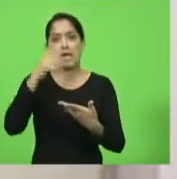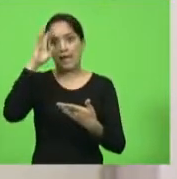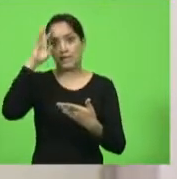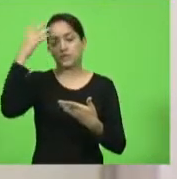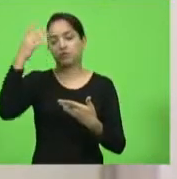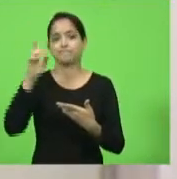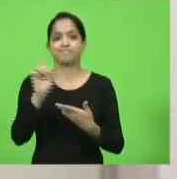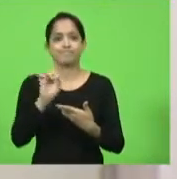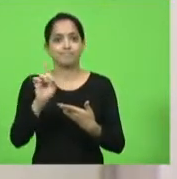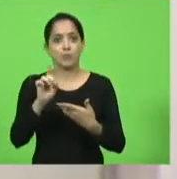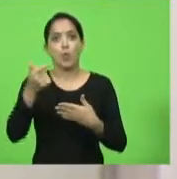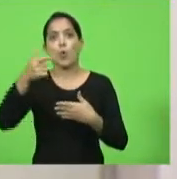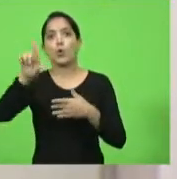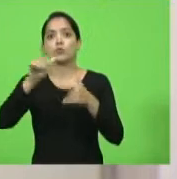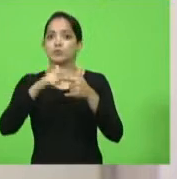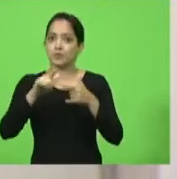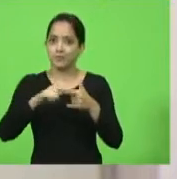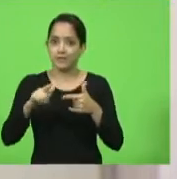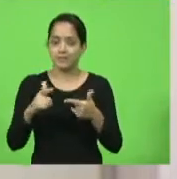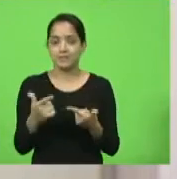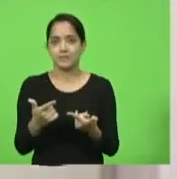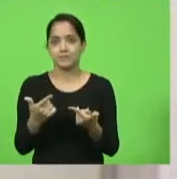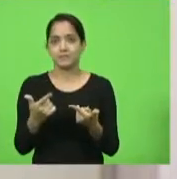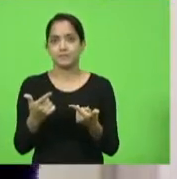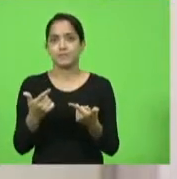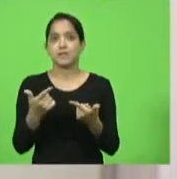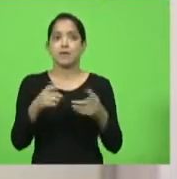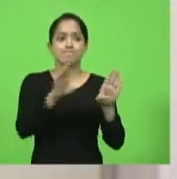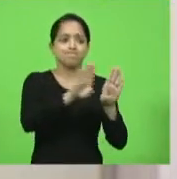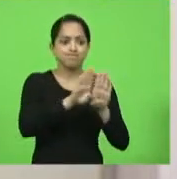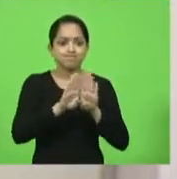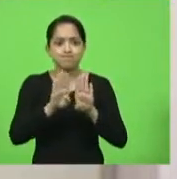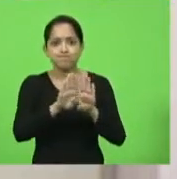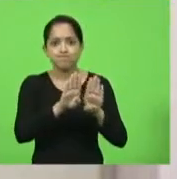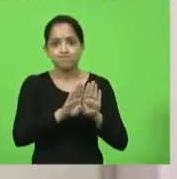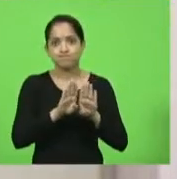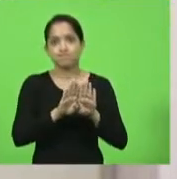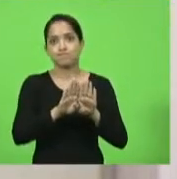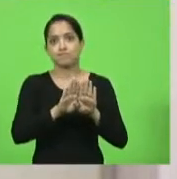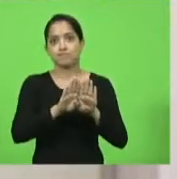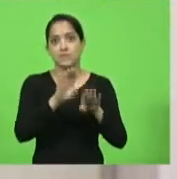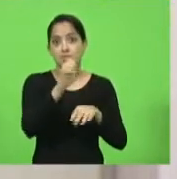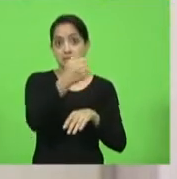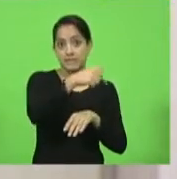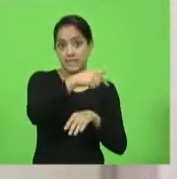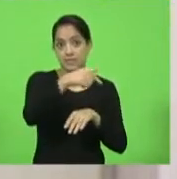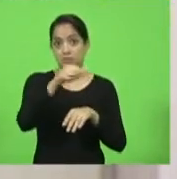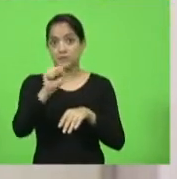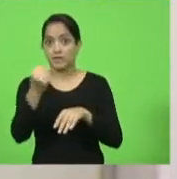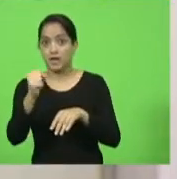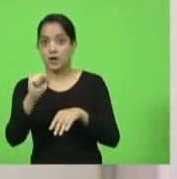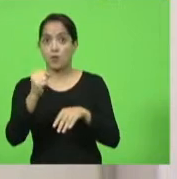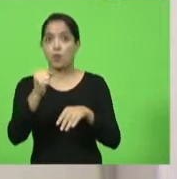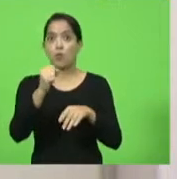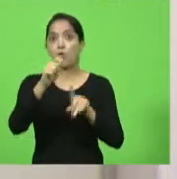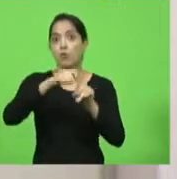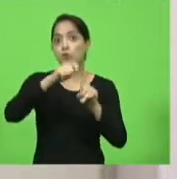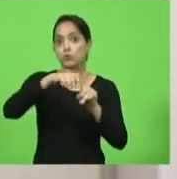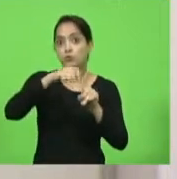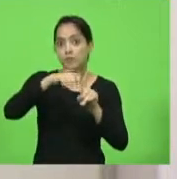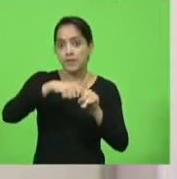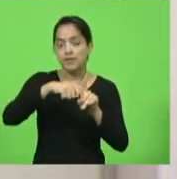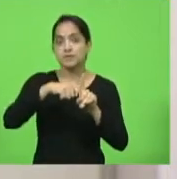gera um outro problema, assim como o fechamento de sete para oito meses no ano passado, no ano de 2020,